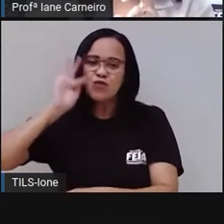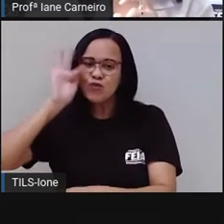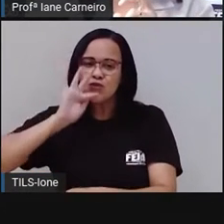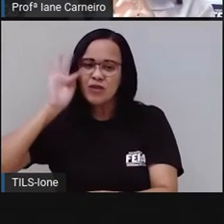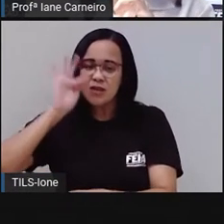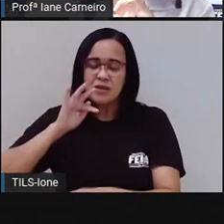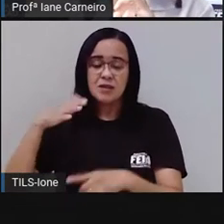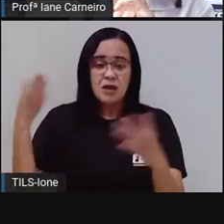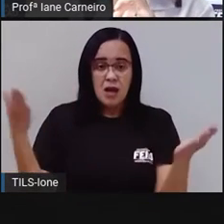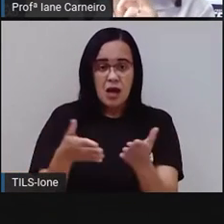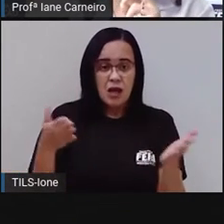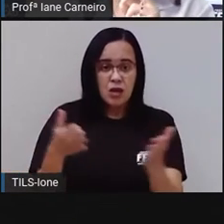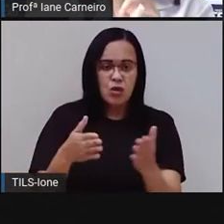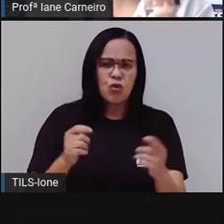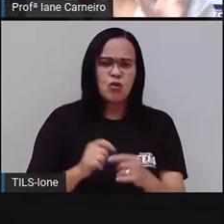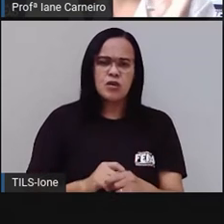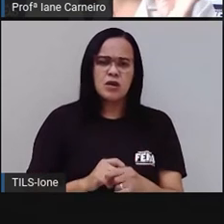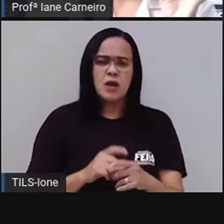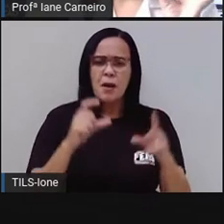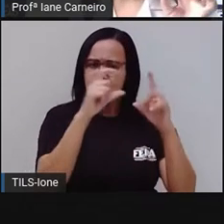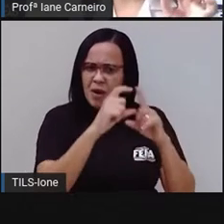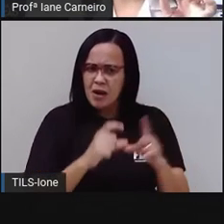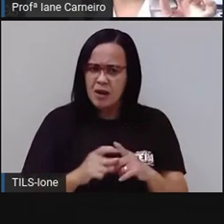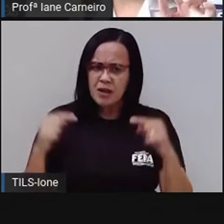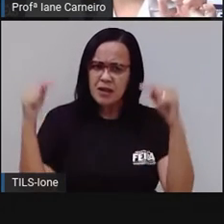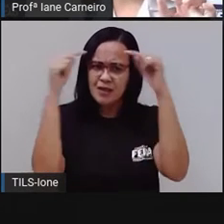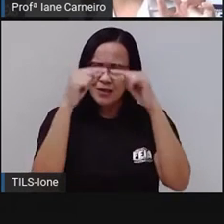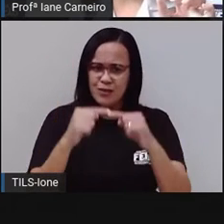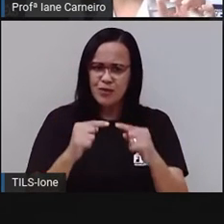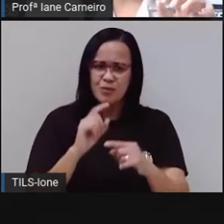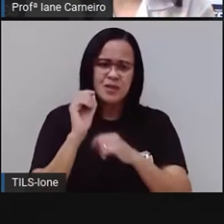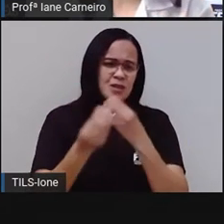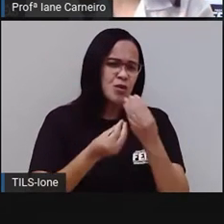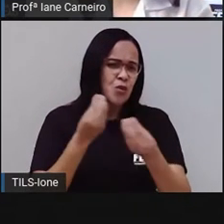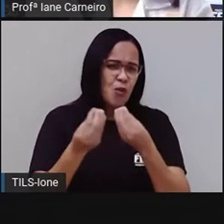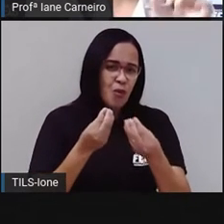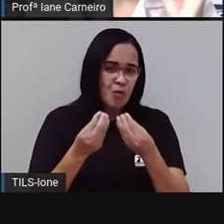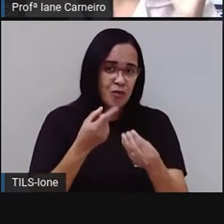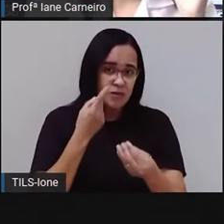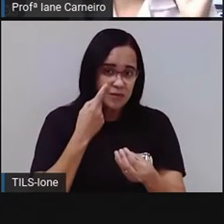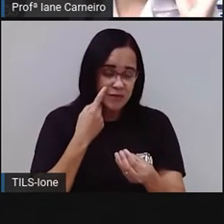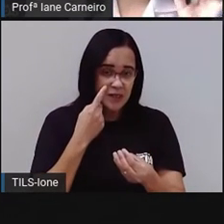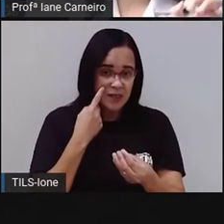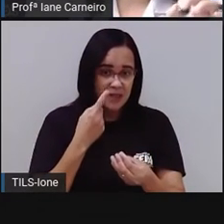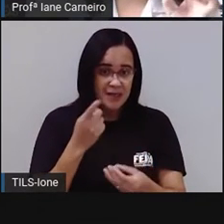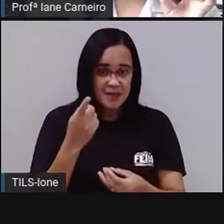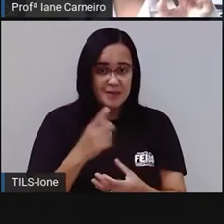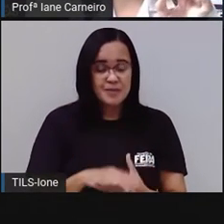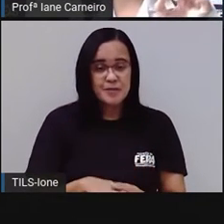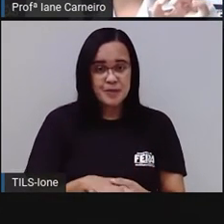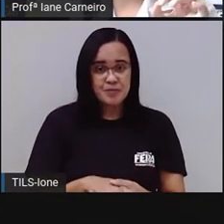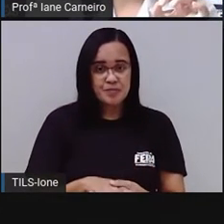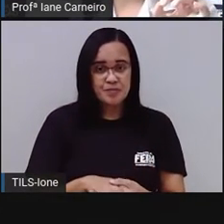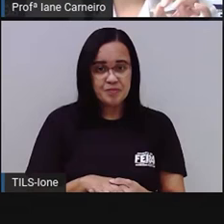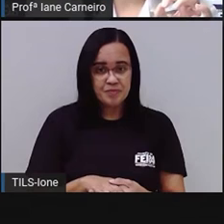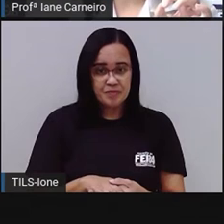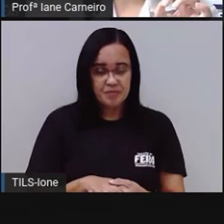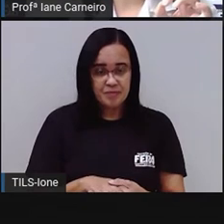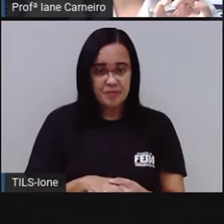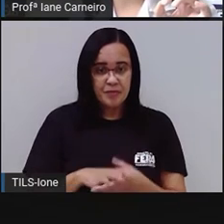Então, vamos ver como é que a rima ajudou? Olha só. Ela é doce e refrescante. Sua polpa é tão